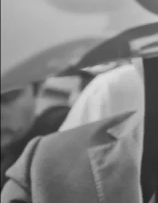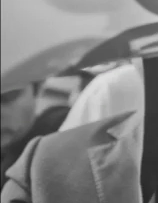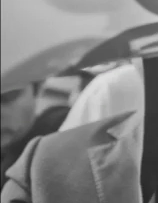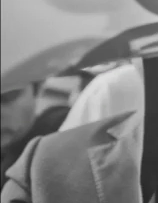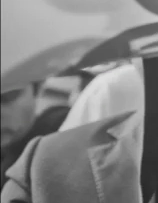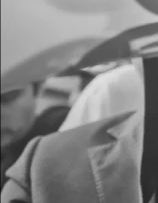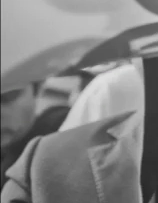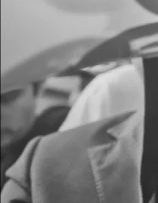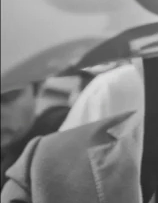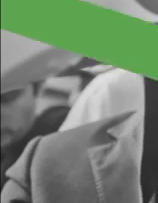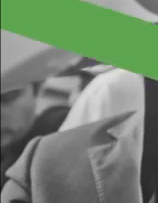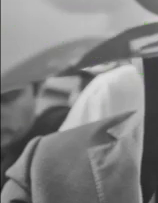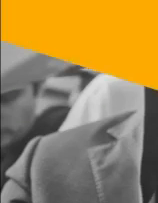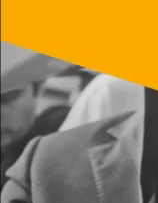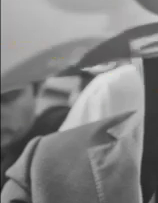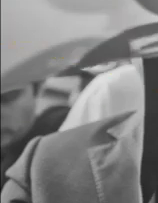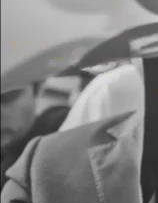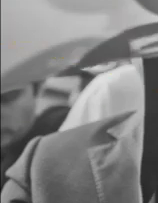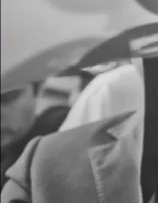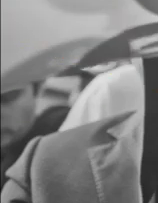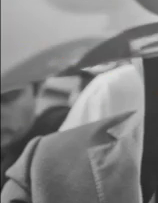eu estou olhando nisso. Então, eu sou presidente comissão. Eu para E